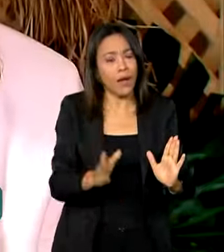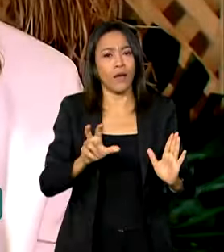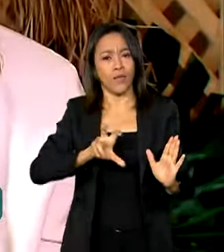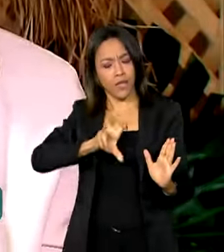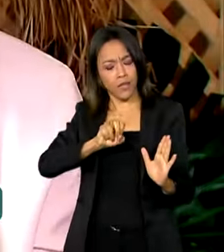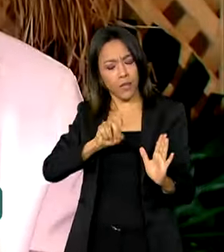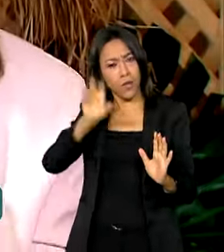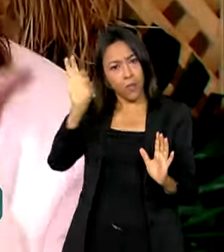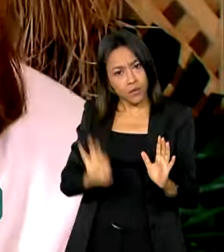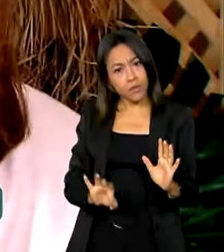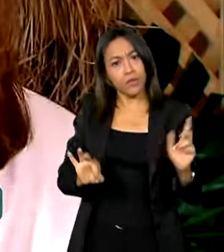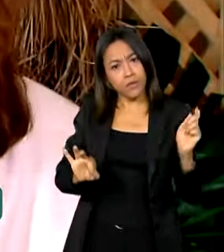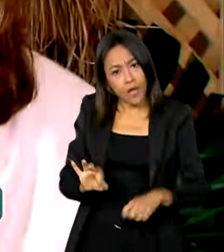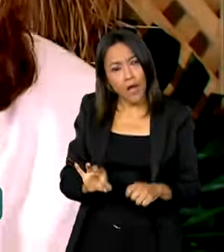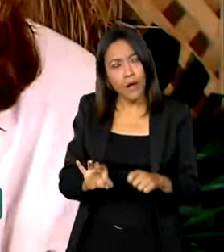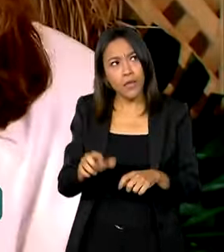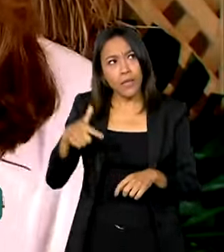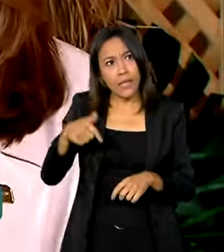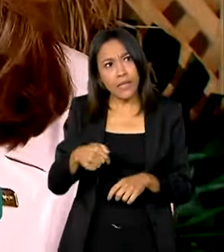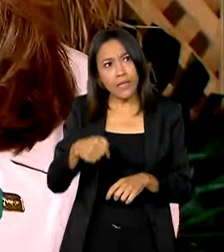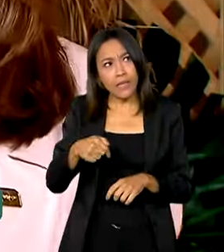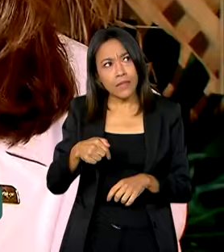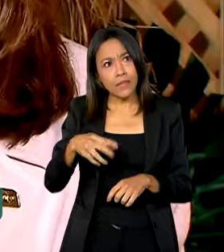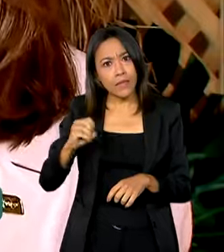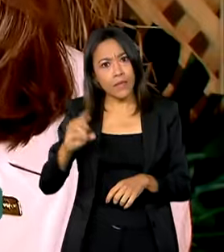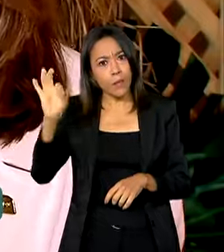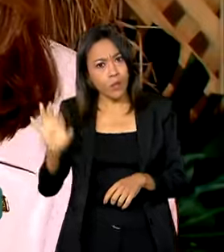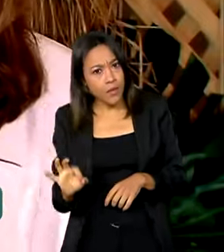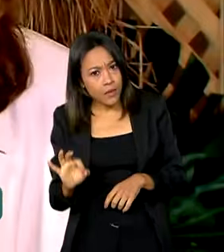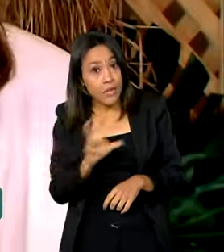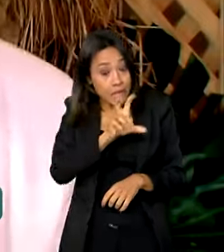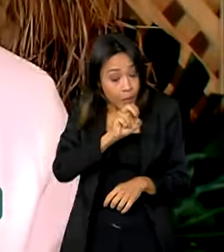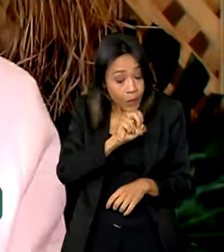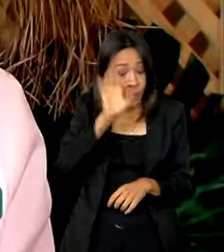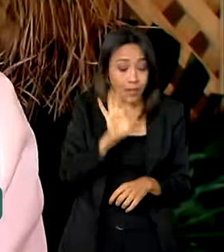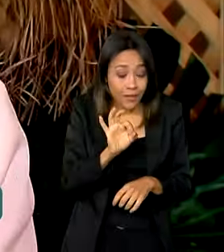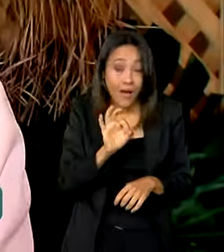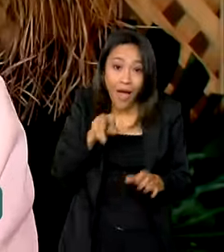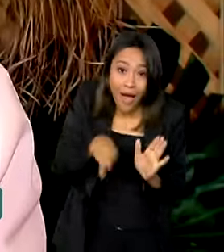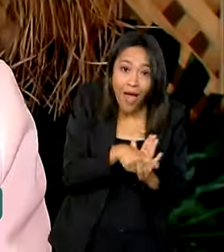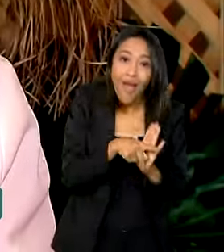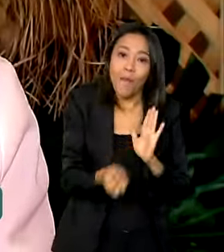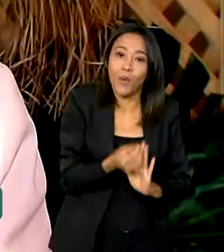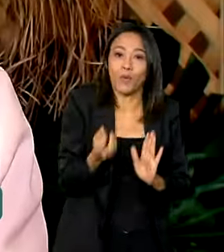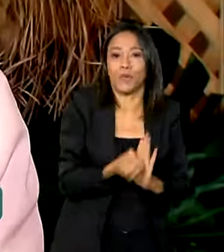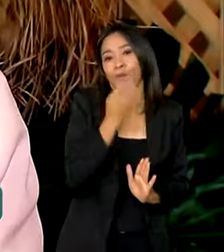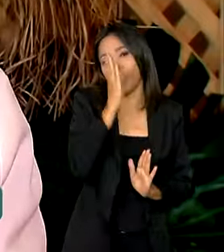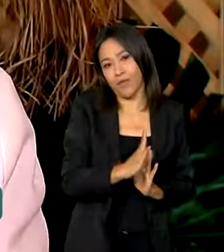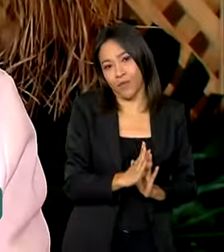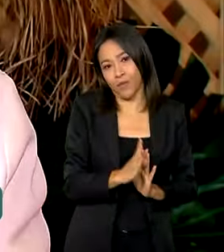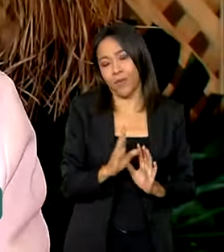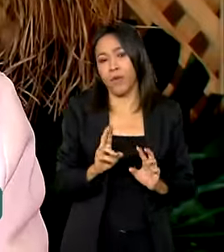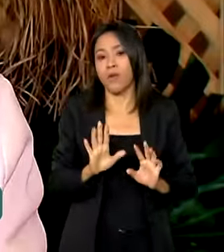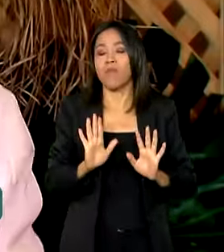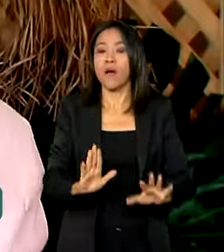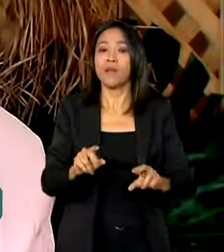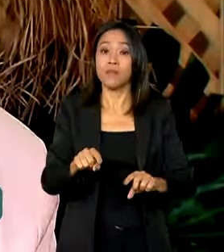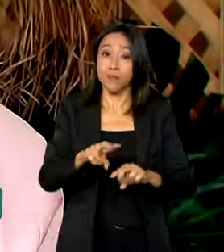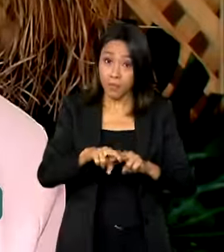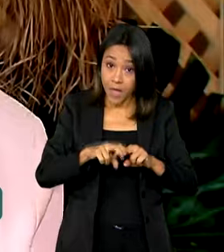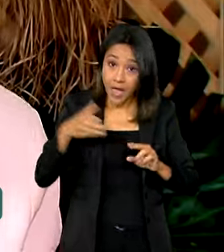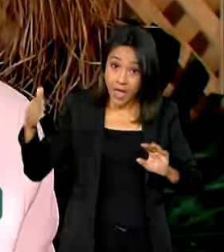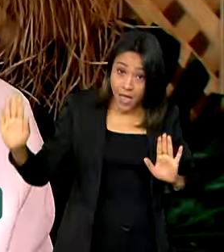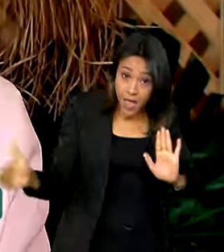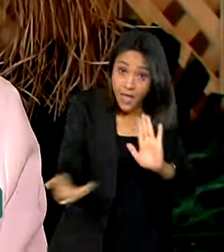% e que 50% venha do Brasil. E para isso, a gente precisa... Esse